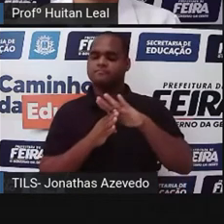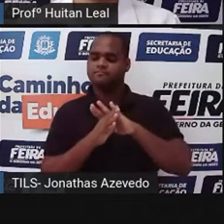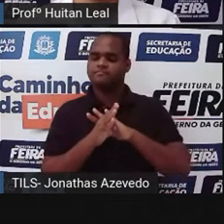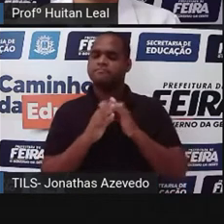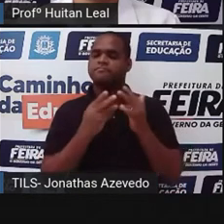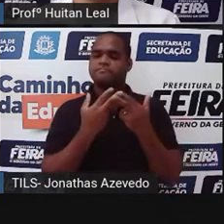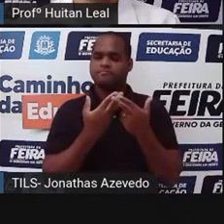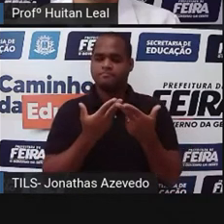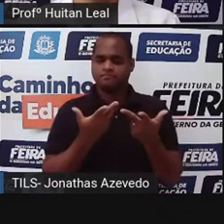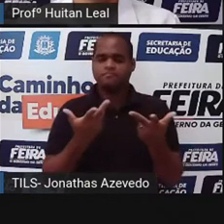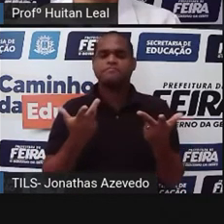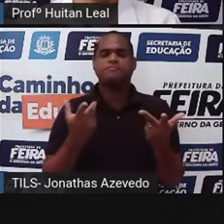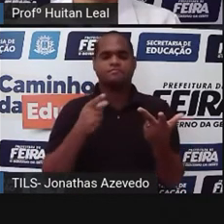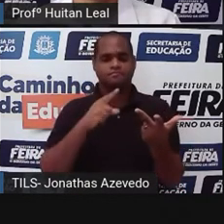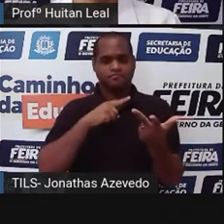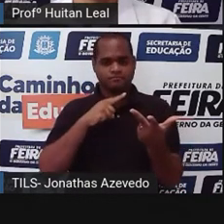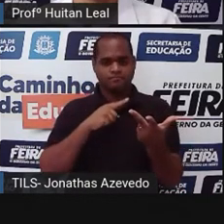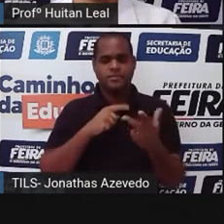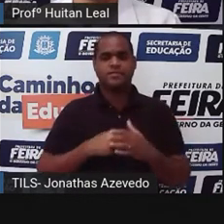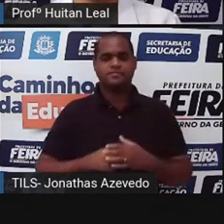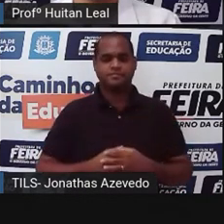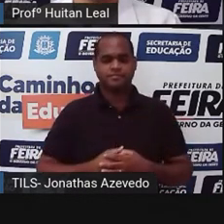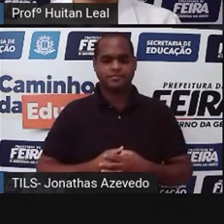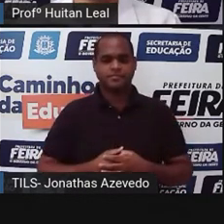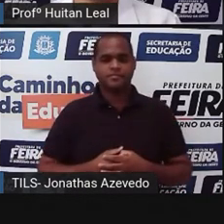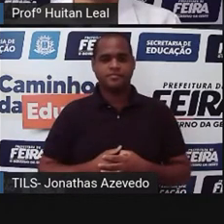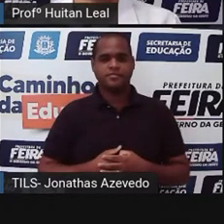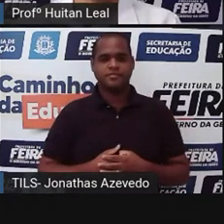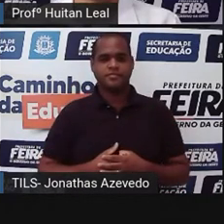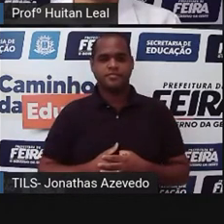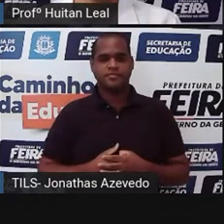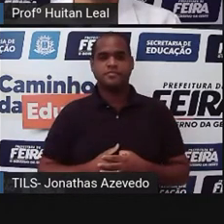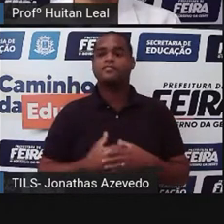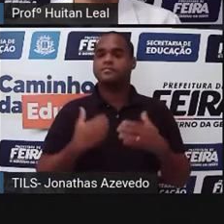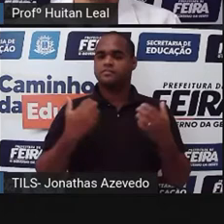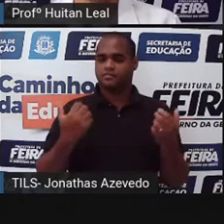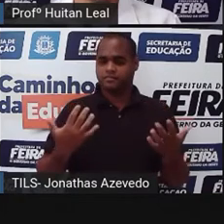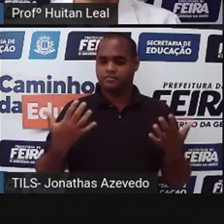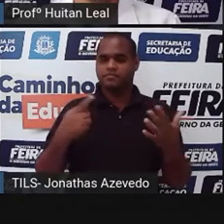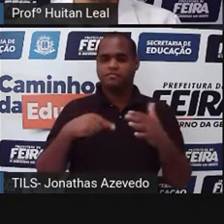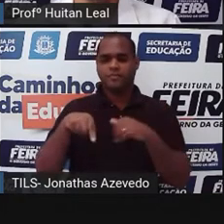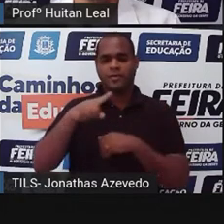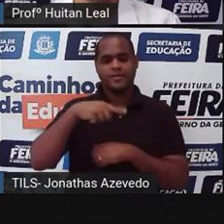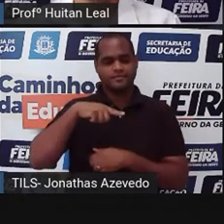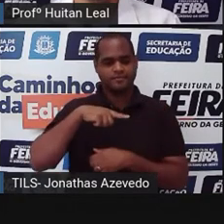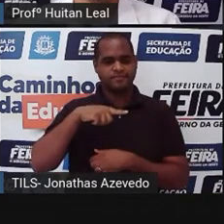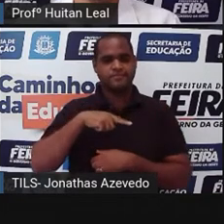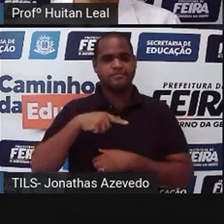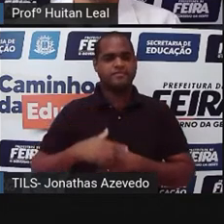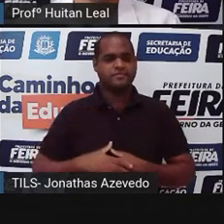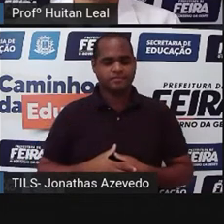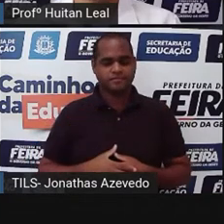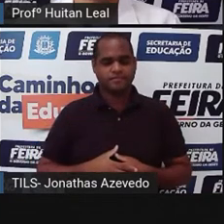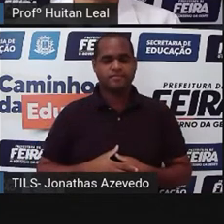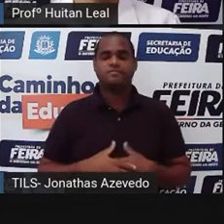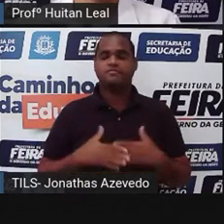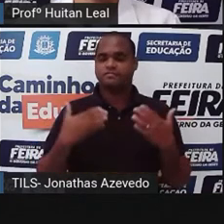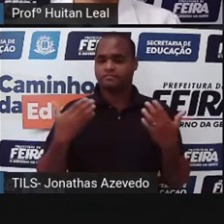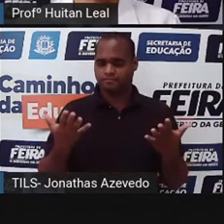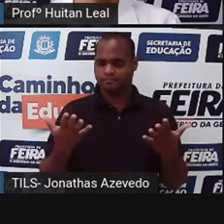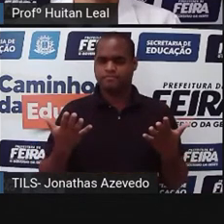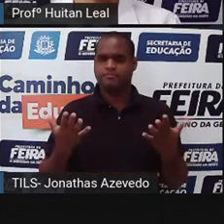na nossa realidade. Então,